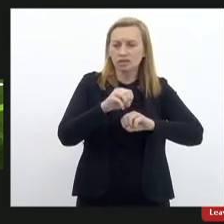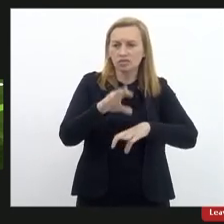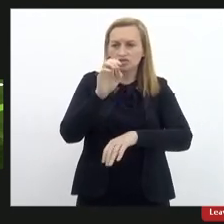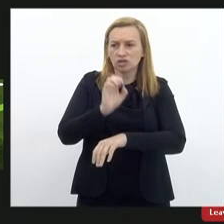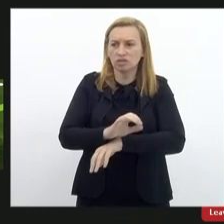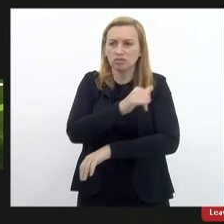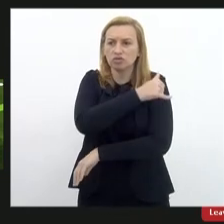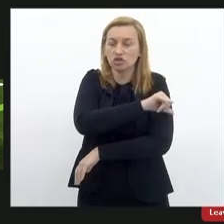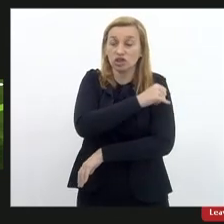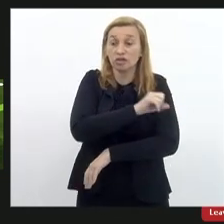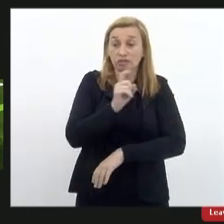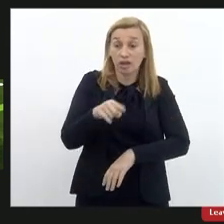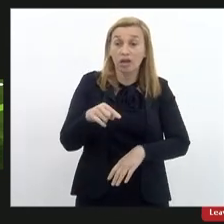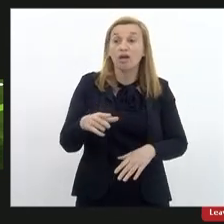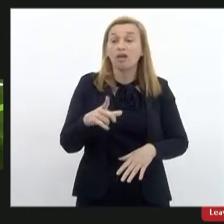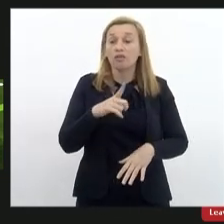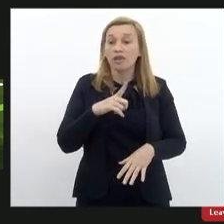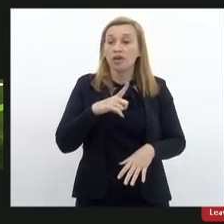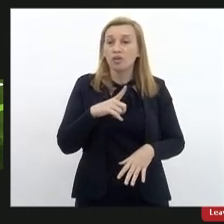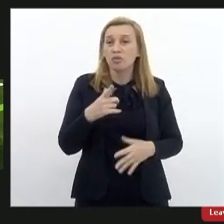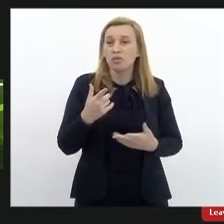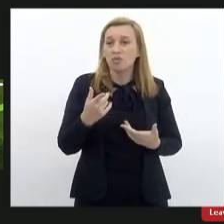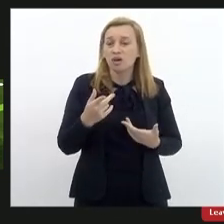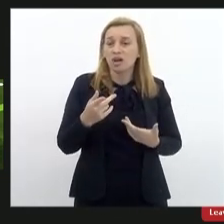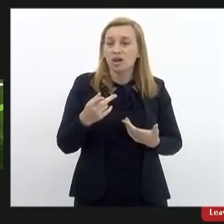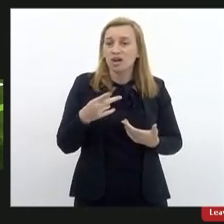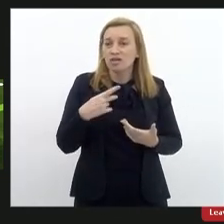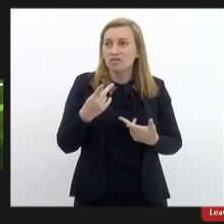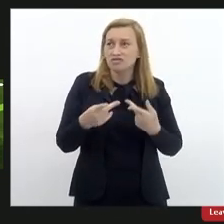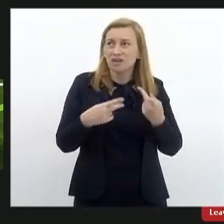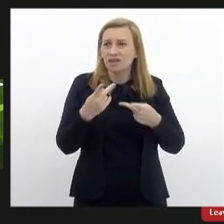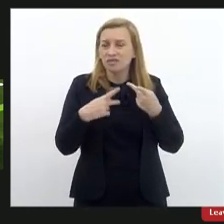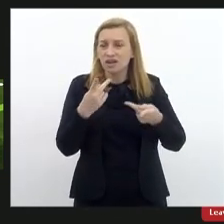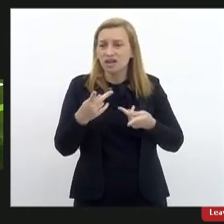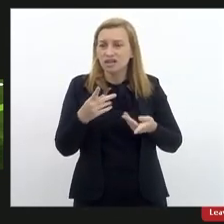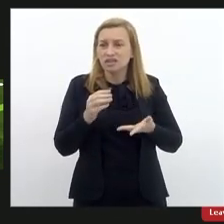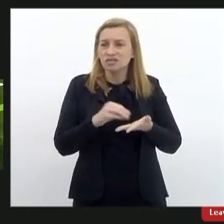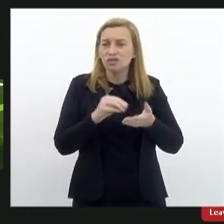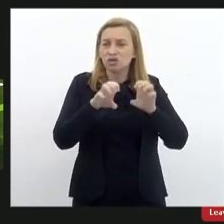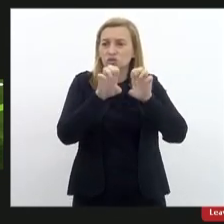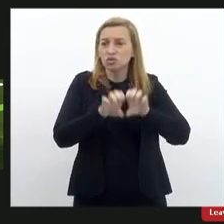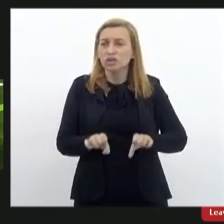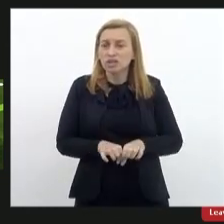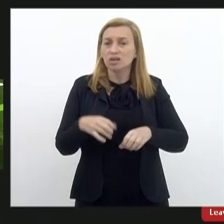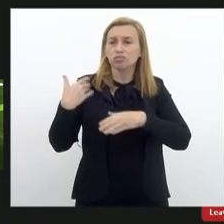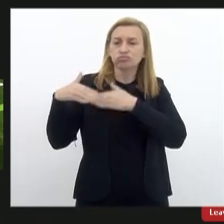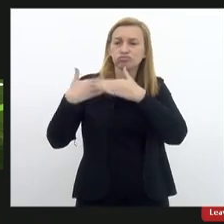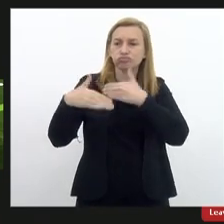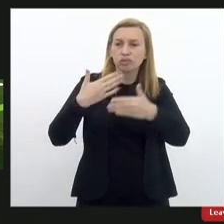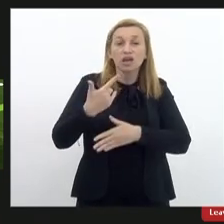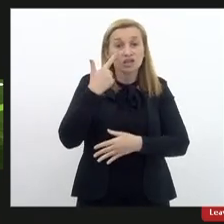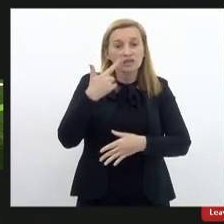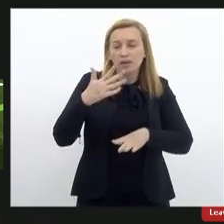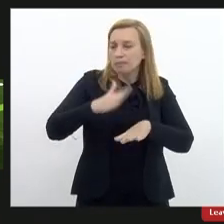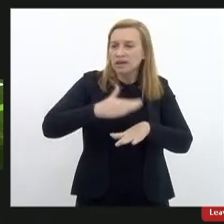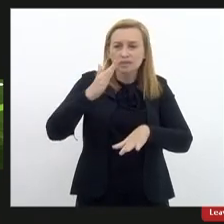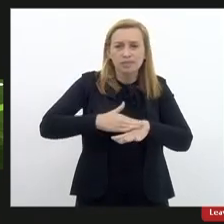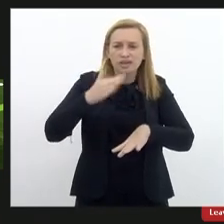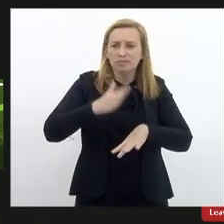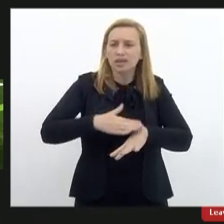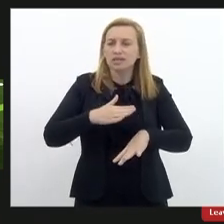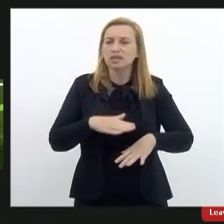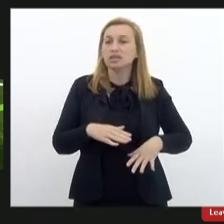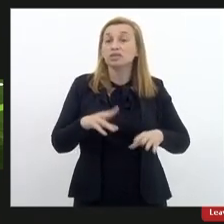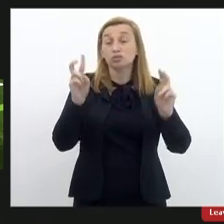Janeiro. Existe uma falácia de reestruturação ao longo desses anos e a gente vê cada vez mais